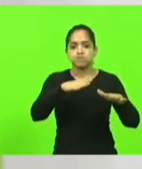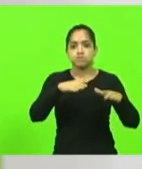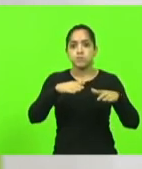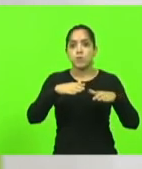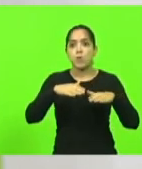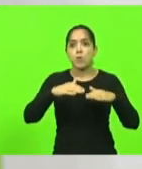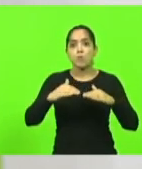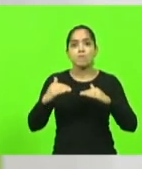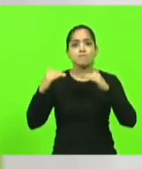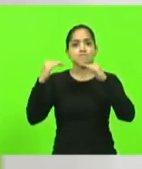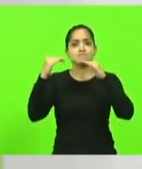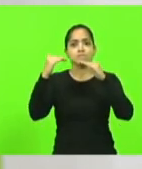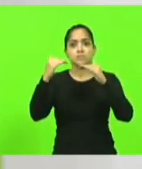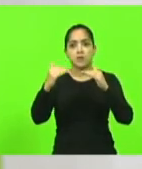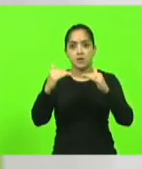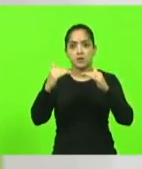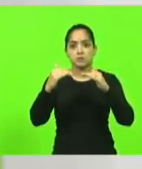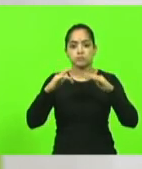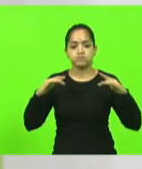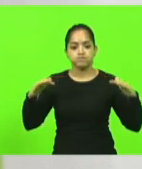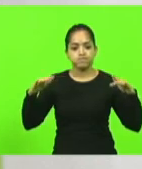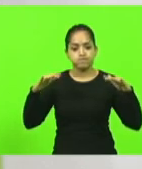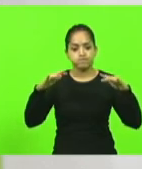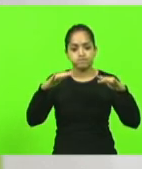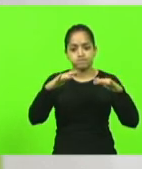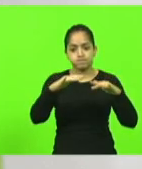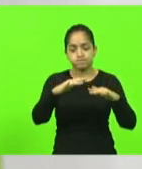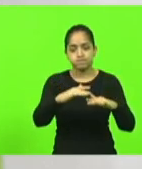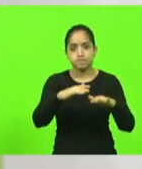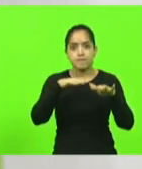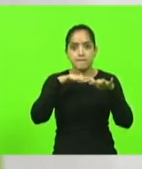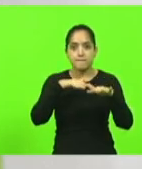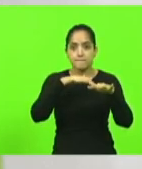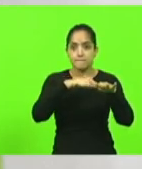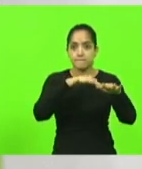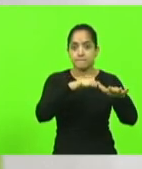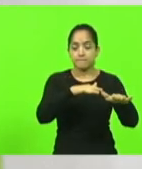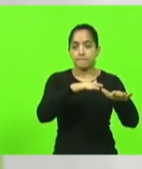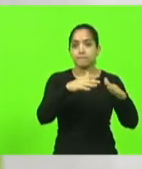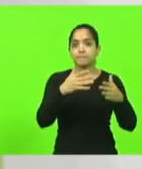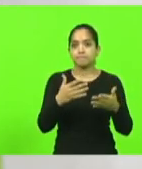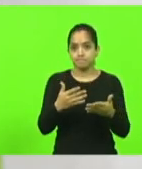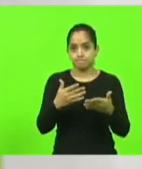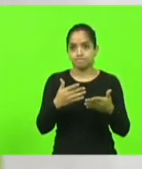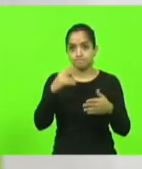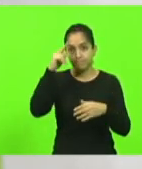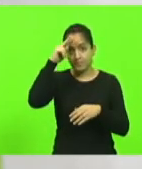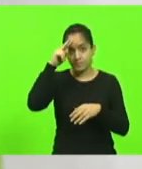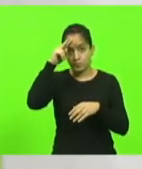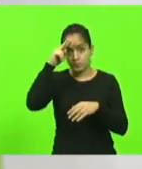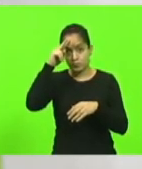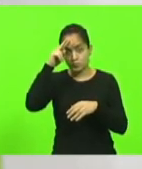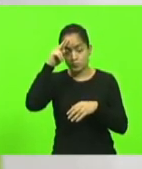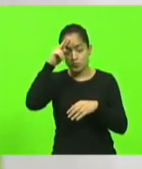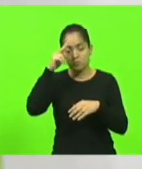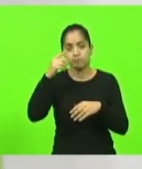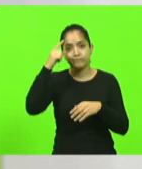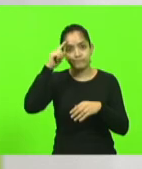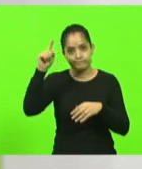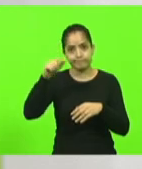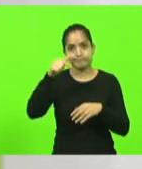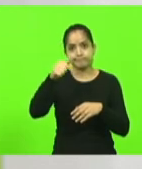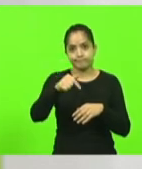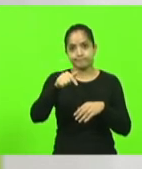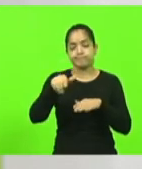a maior concentração de pessoas, o maior movimento até então registrado na história desse país, será nesse dia 7 de